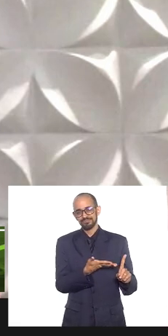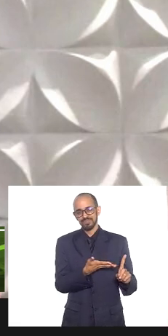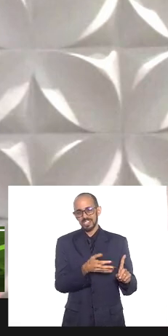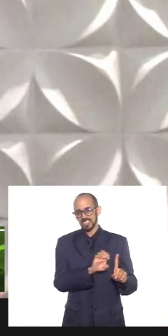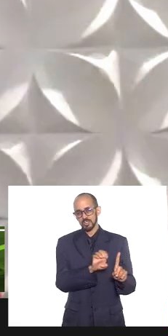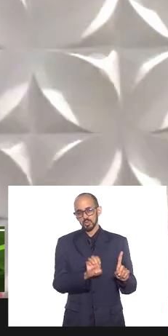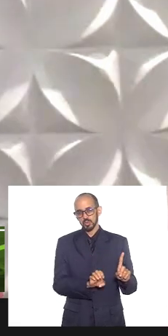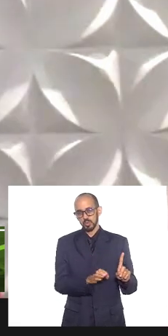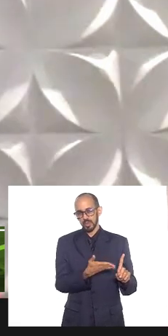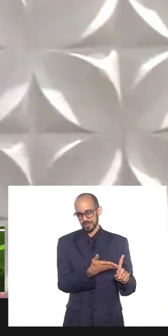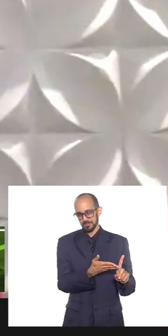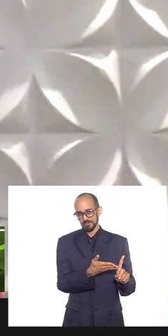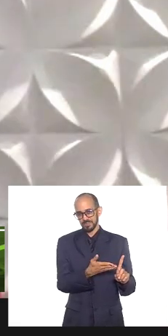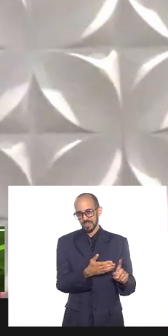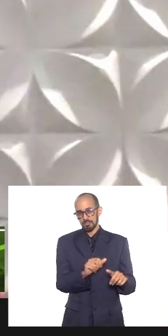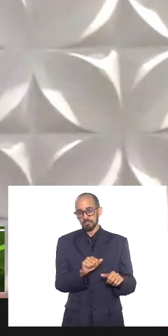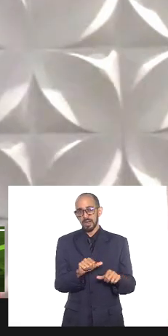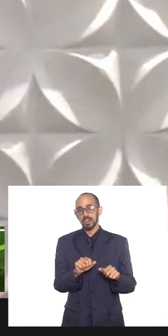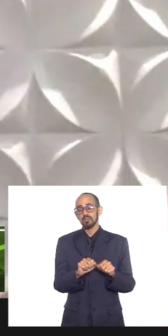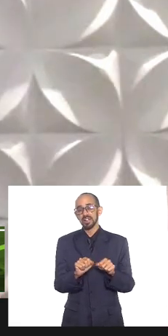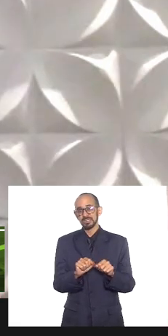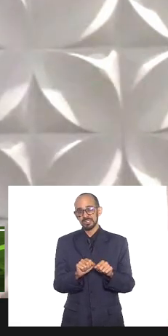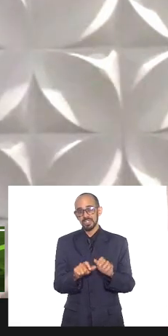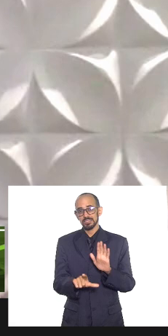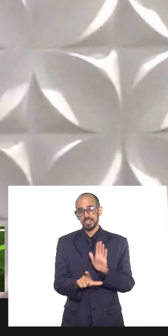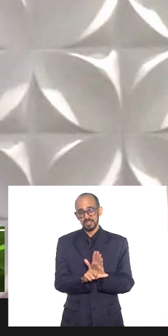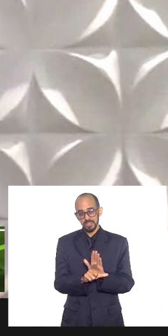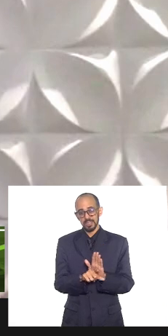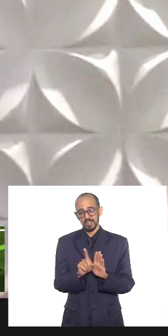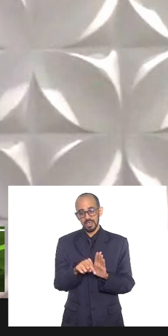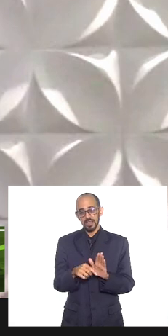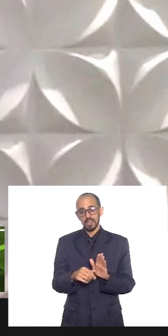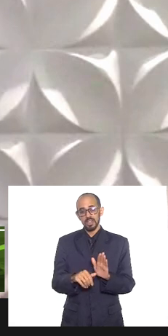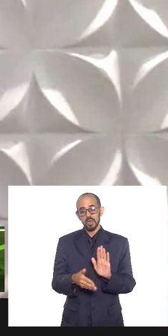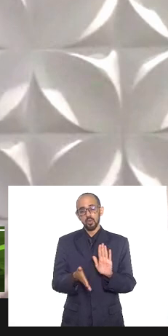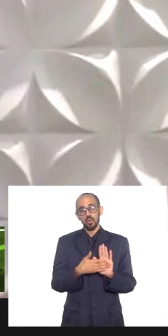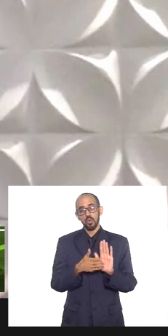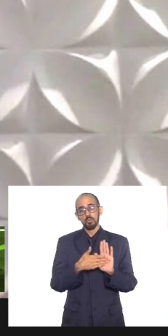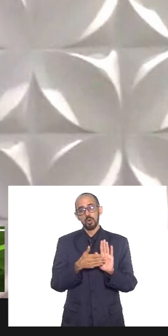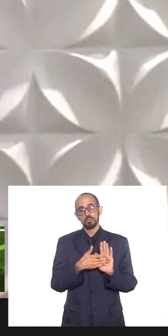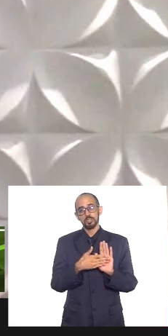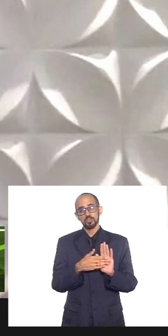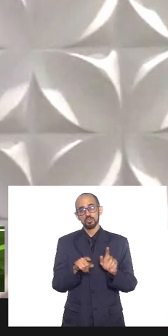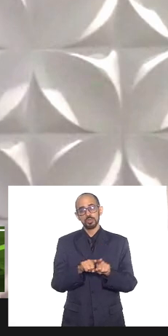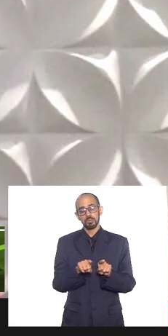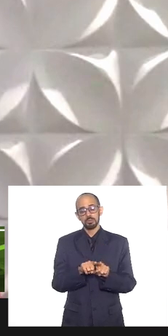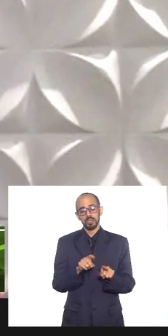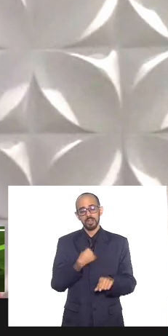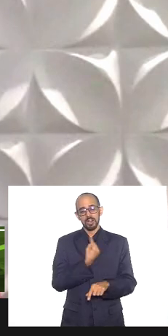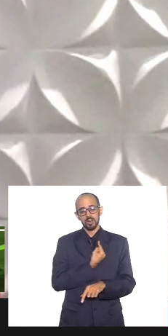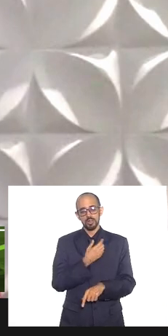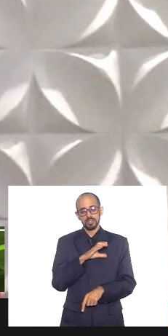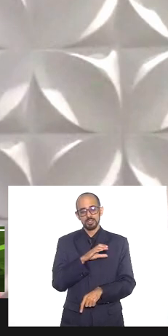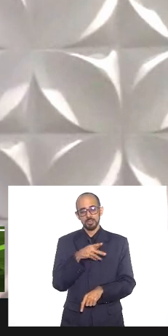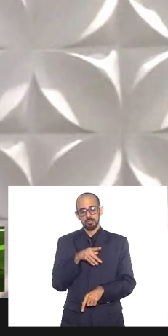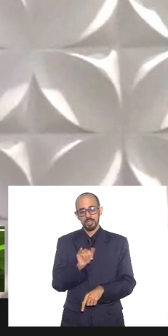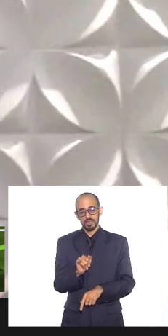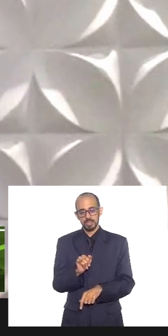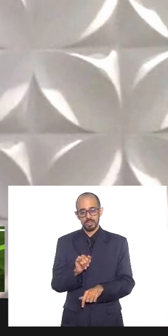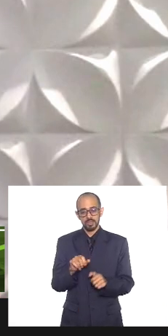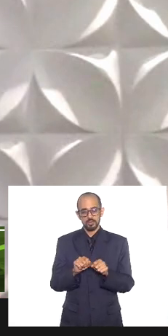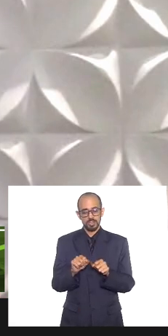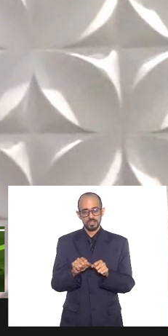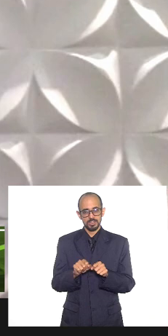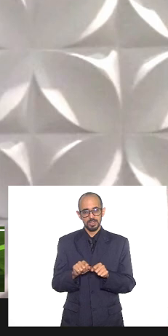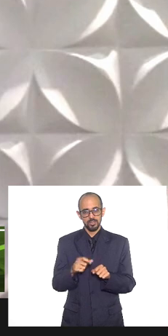dessa lei também pode ser um compromisso da nossa da nossa CPI fazendo as articulações com